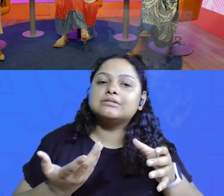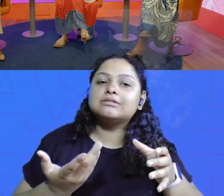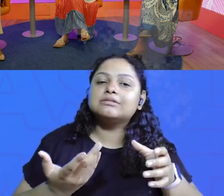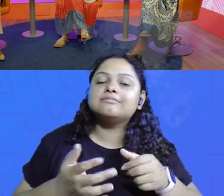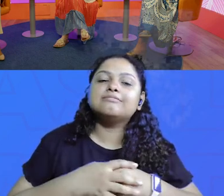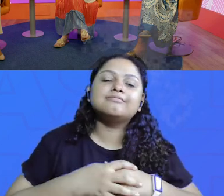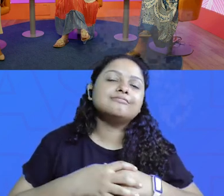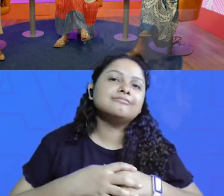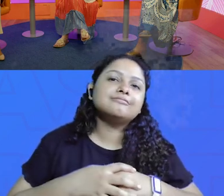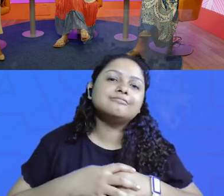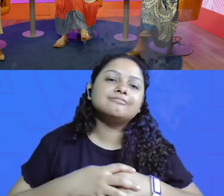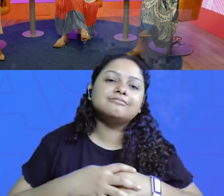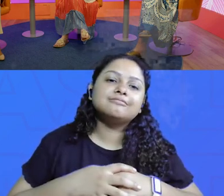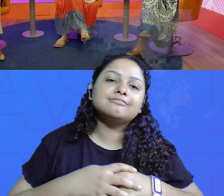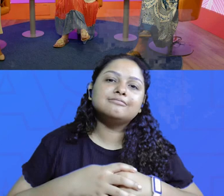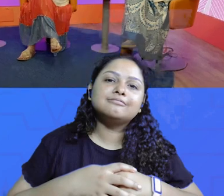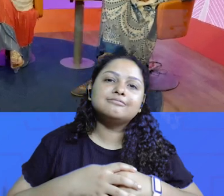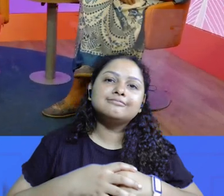de Iporanga.